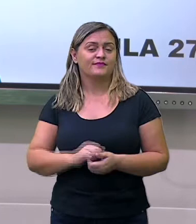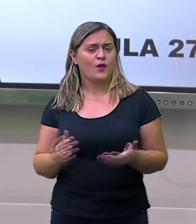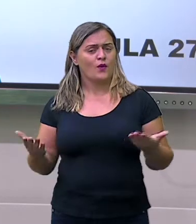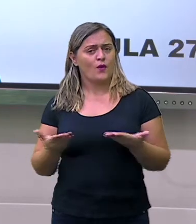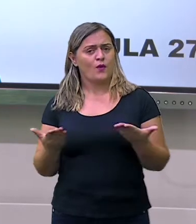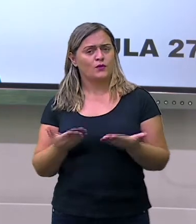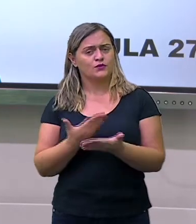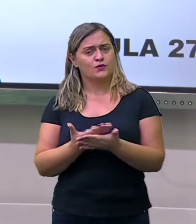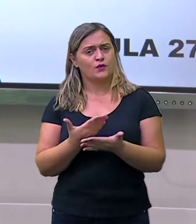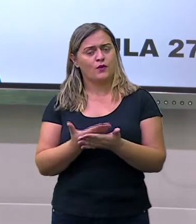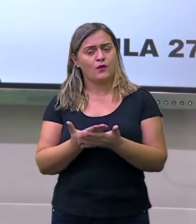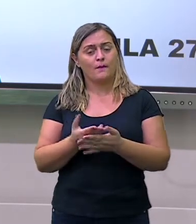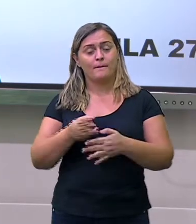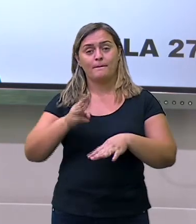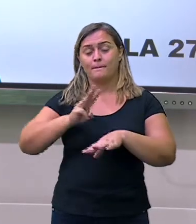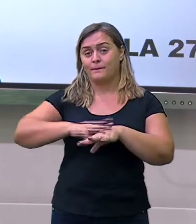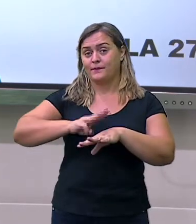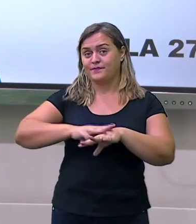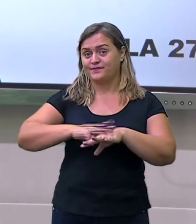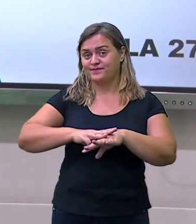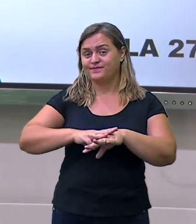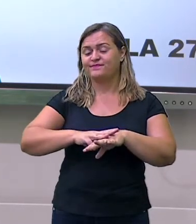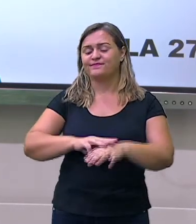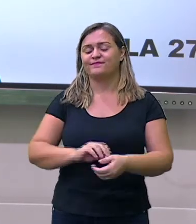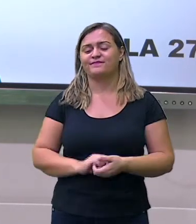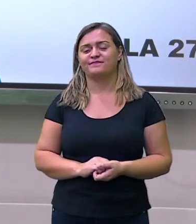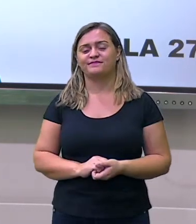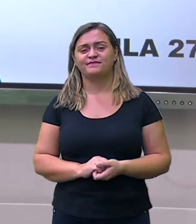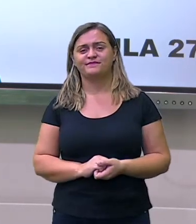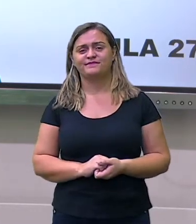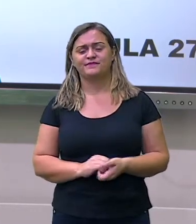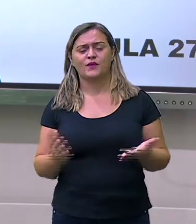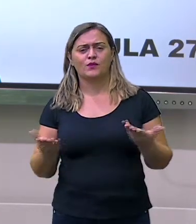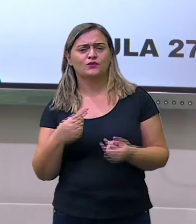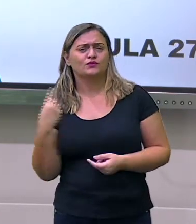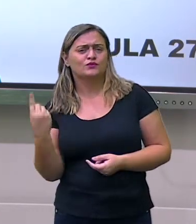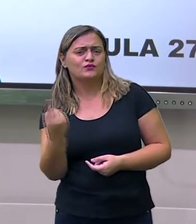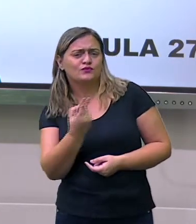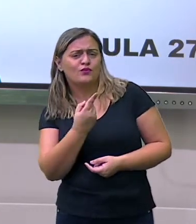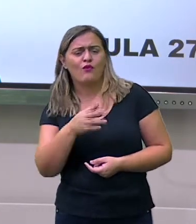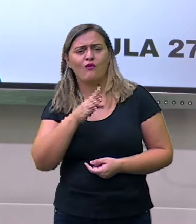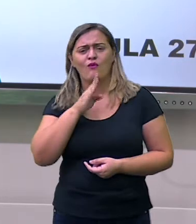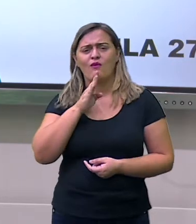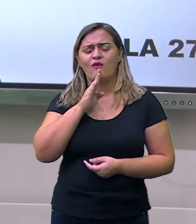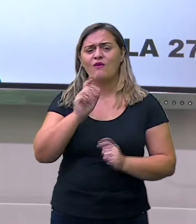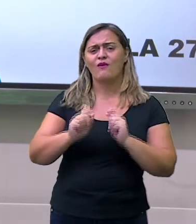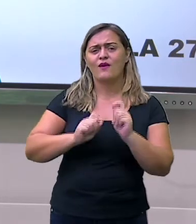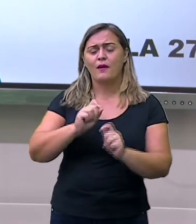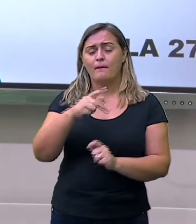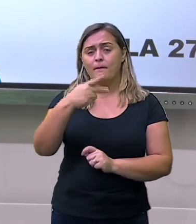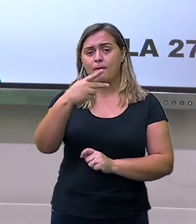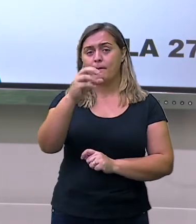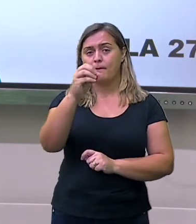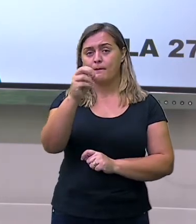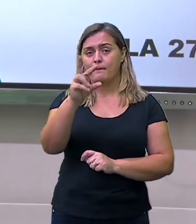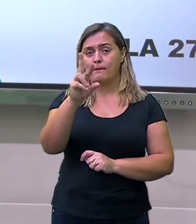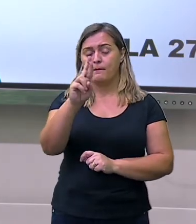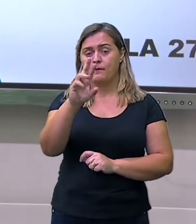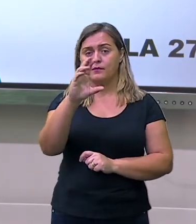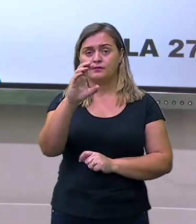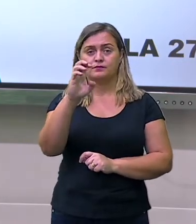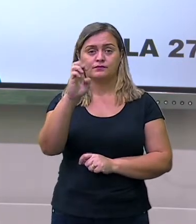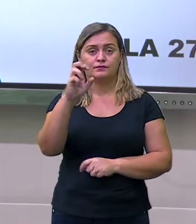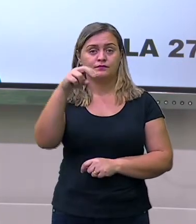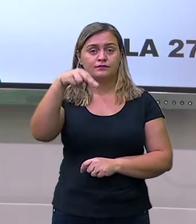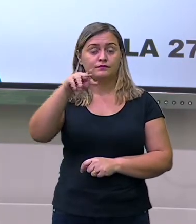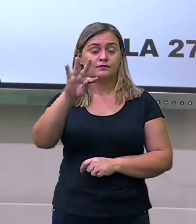componente curricular de matemática. Hoje vamos falar um pouco sobre porcentagem. Essa será a primeira parte da nossa